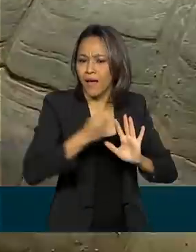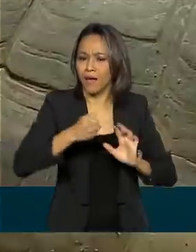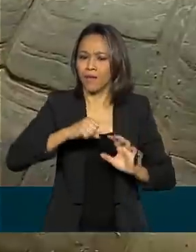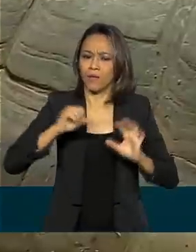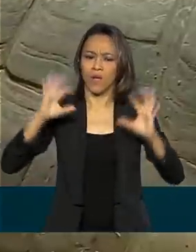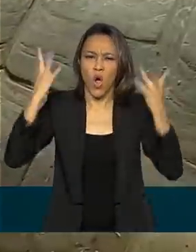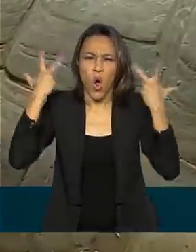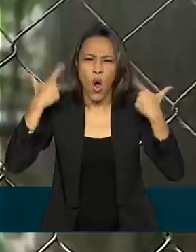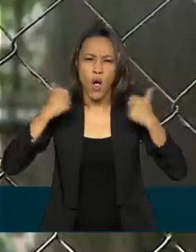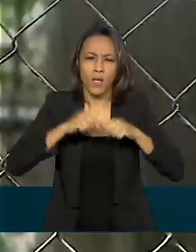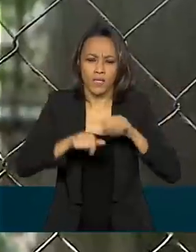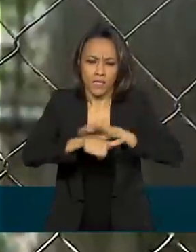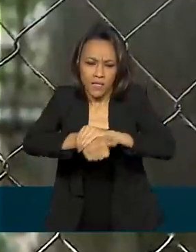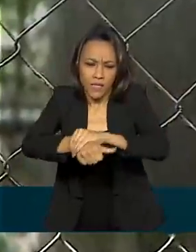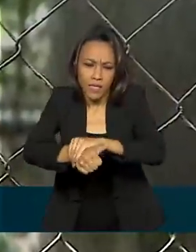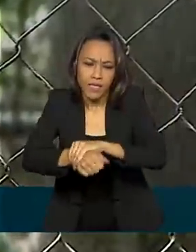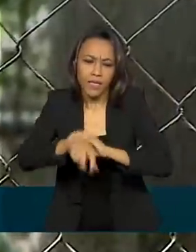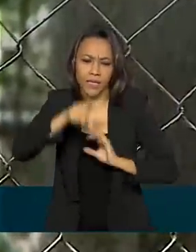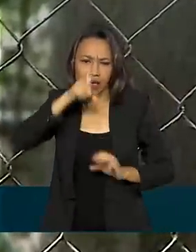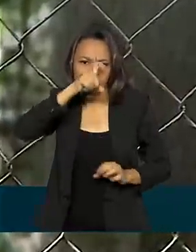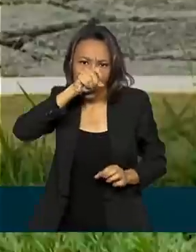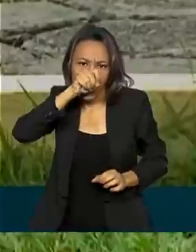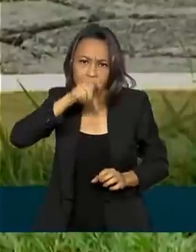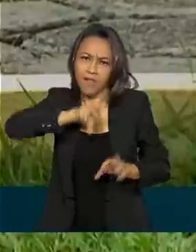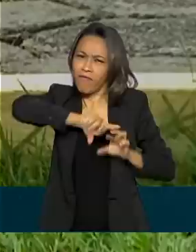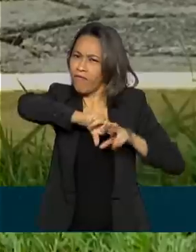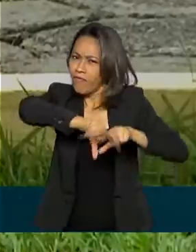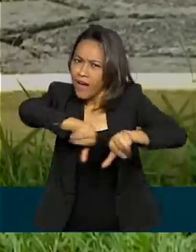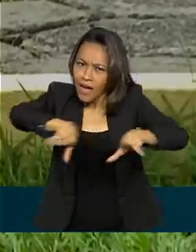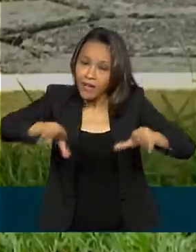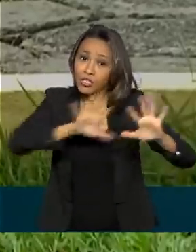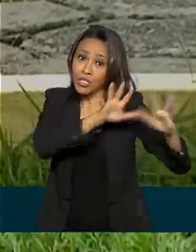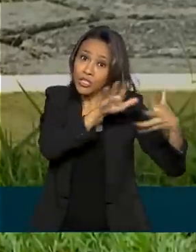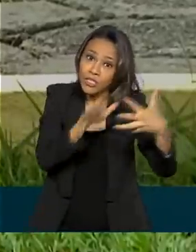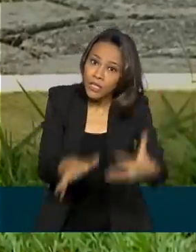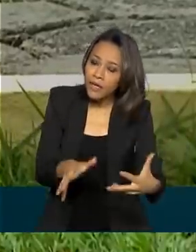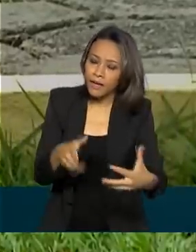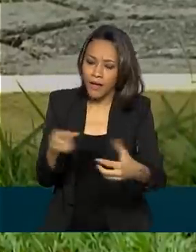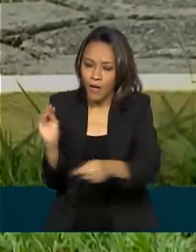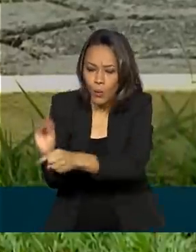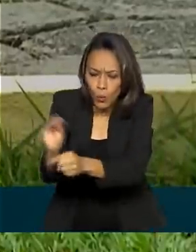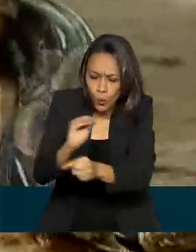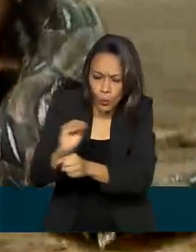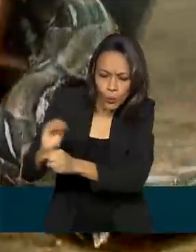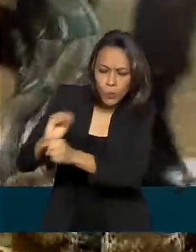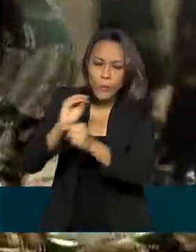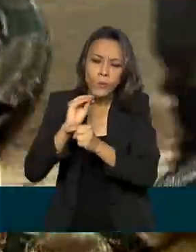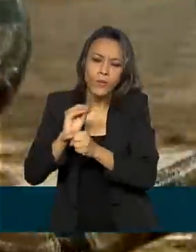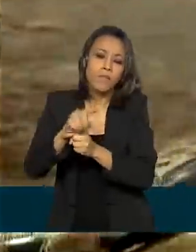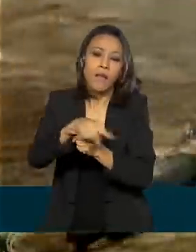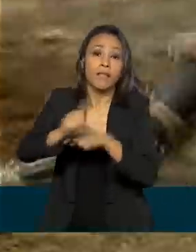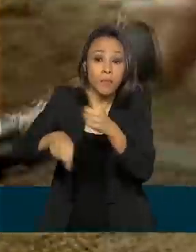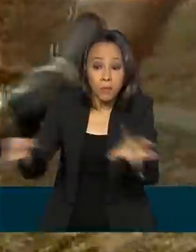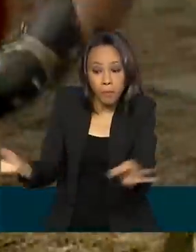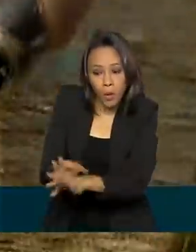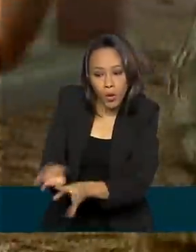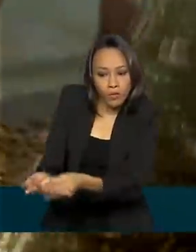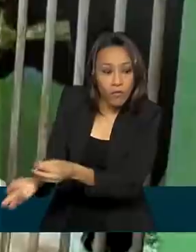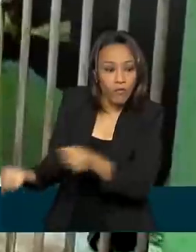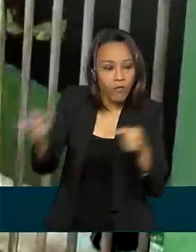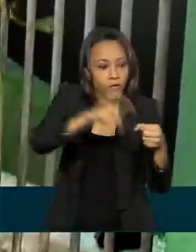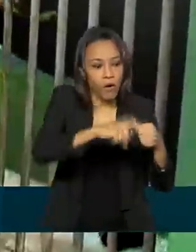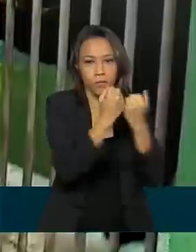macacos, tartarugas e várias espécies de aves chegam aqui e recebem todos os cuidados para serem devolvidos à